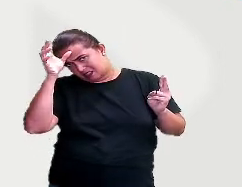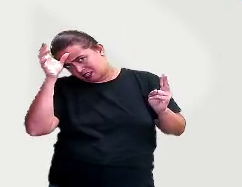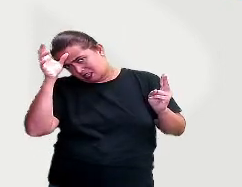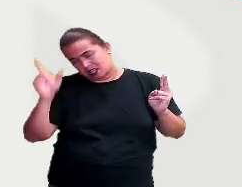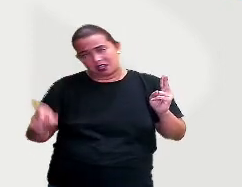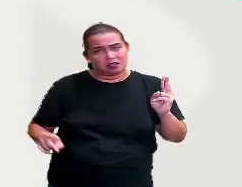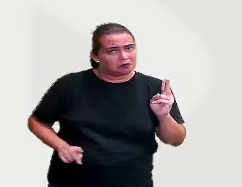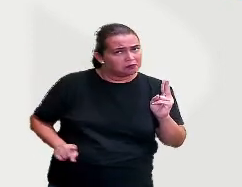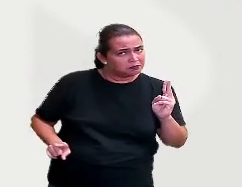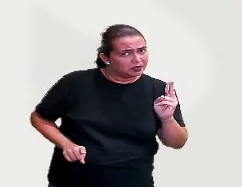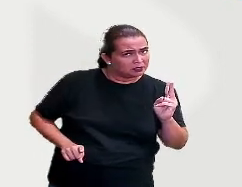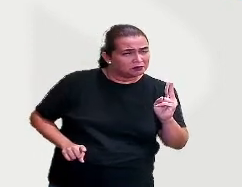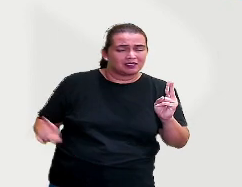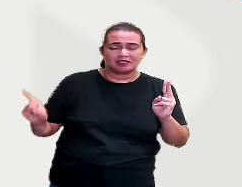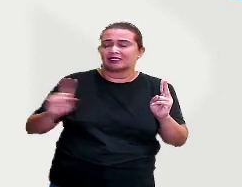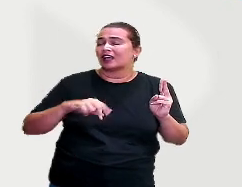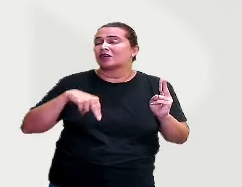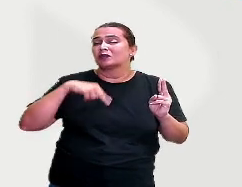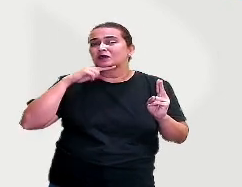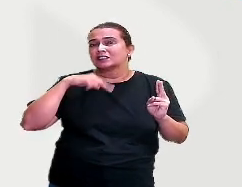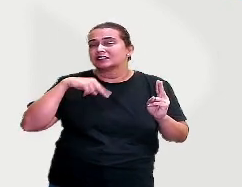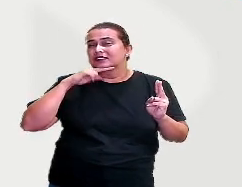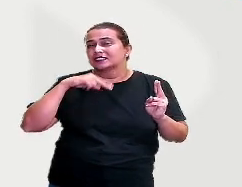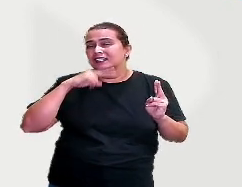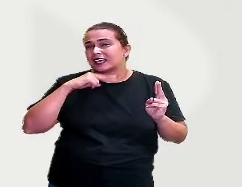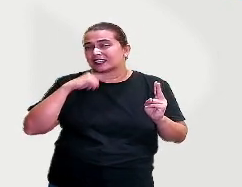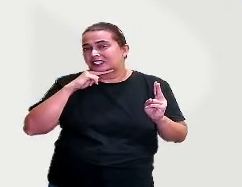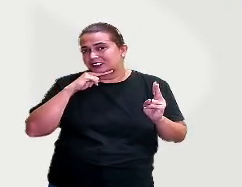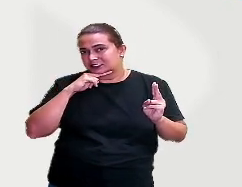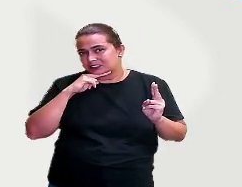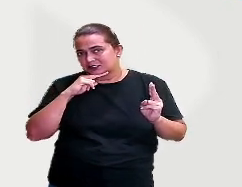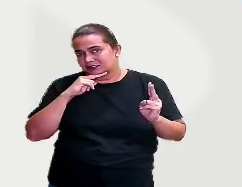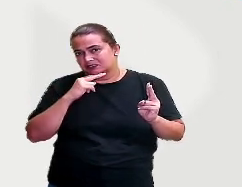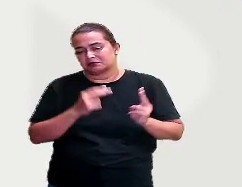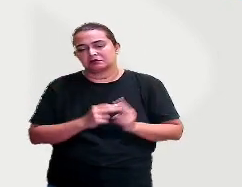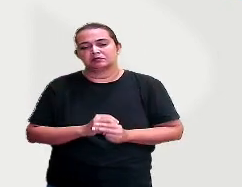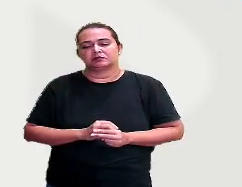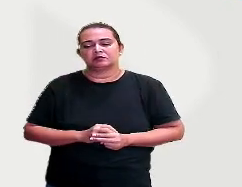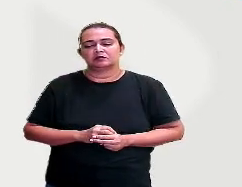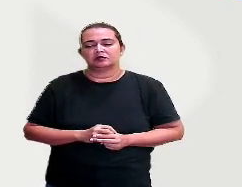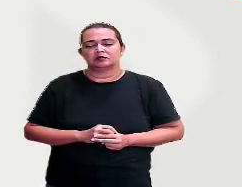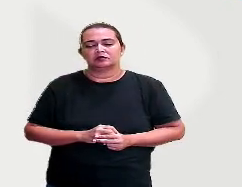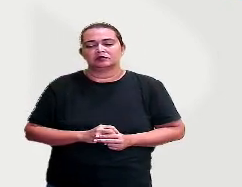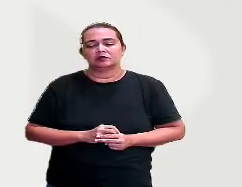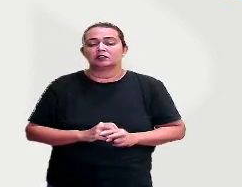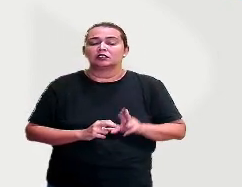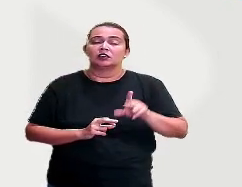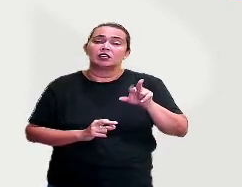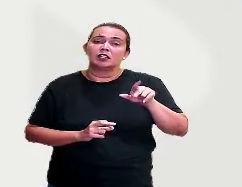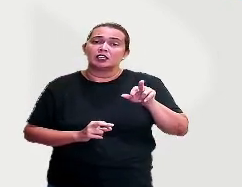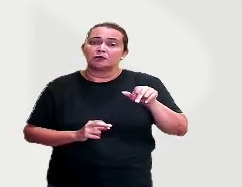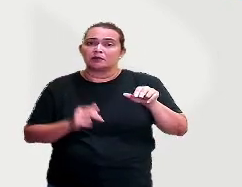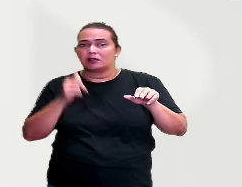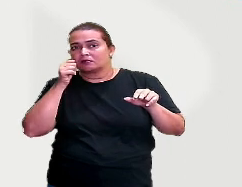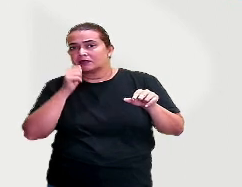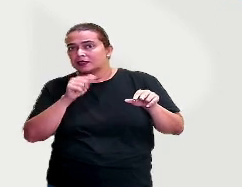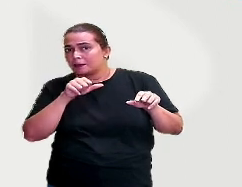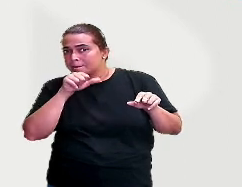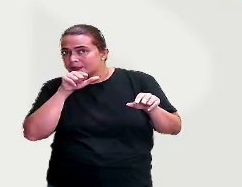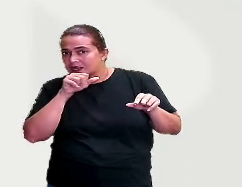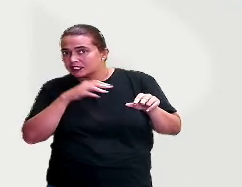Não, né? Nós somos netos e netas dos nossos avós. E os irmãos da minha mãe?